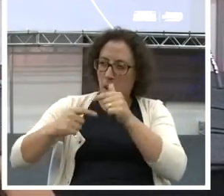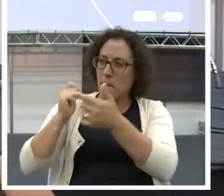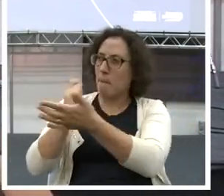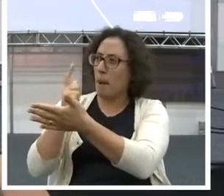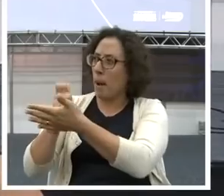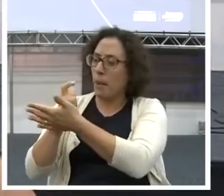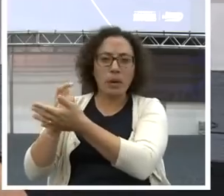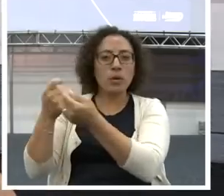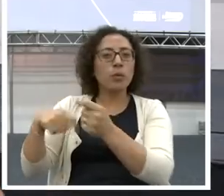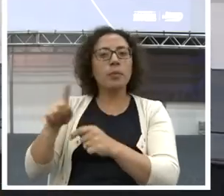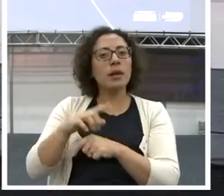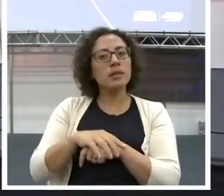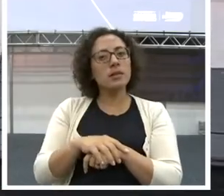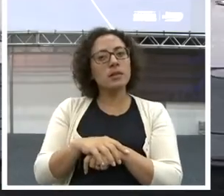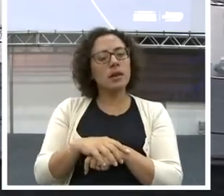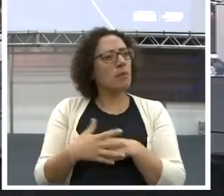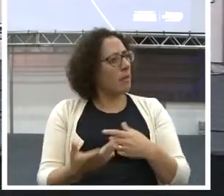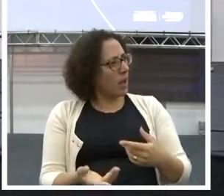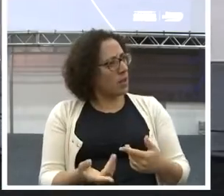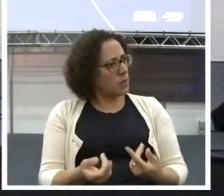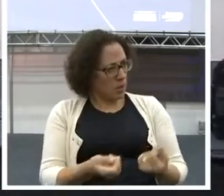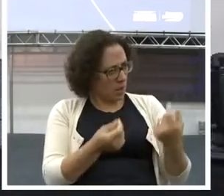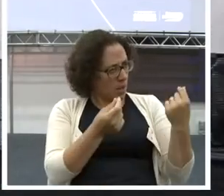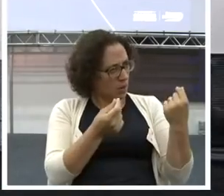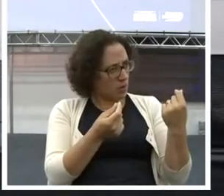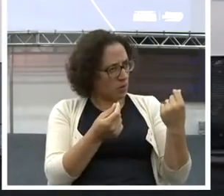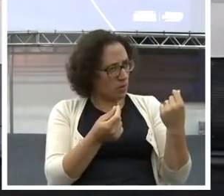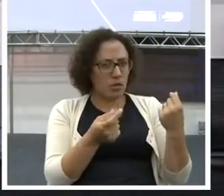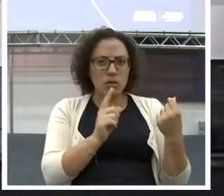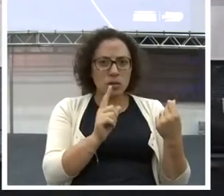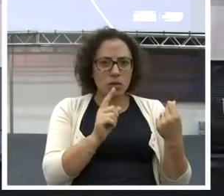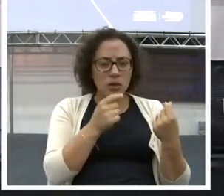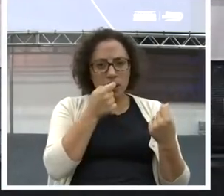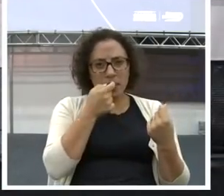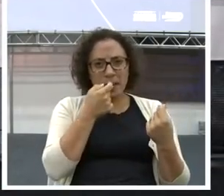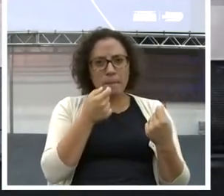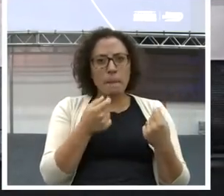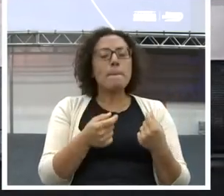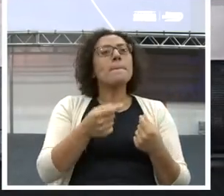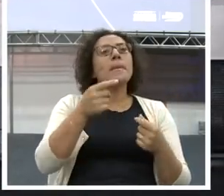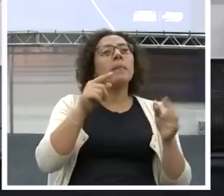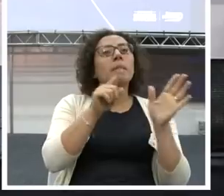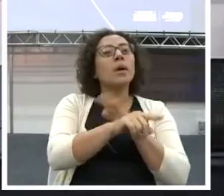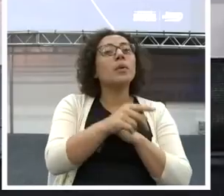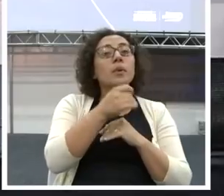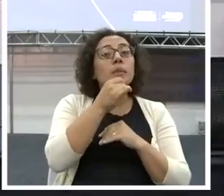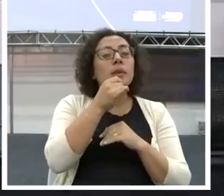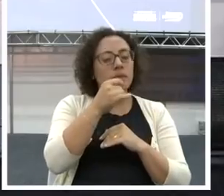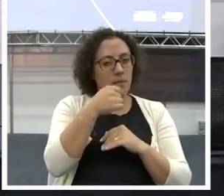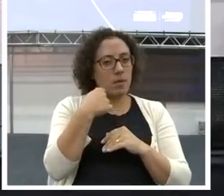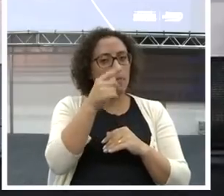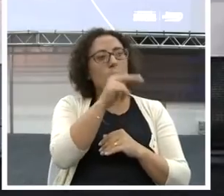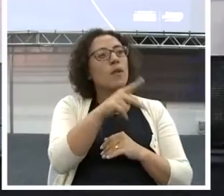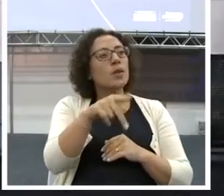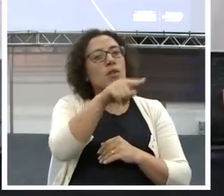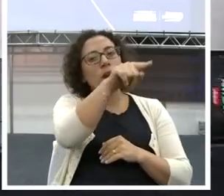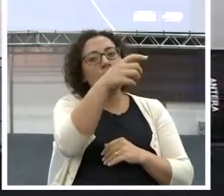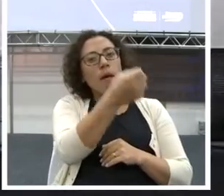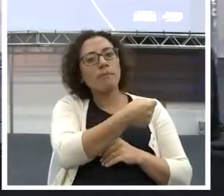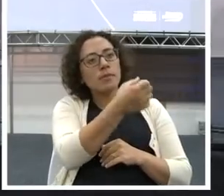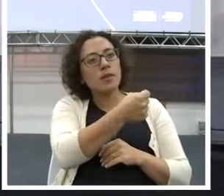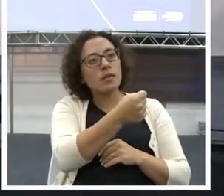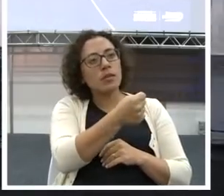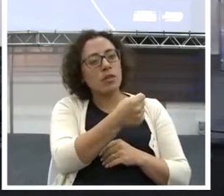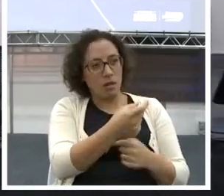Aí você fala assim. Mas isso não é ser rico? Ah, é? Pergunta para um professor aposentado se ele é rico. De repente ele tem uma